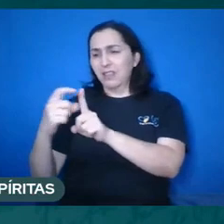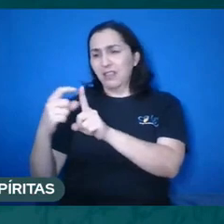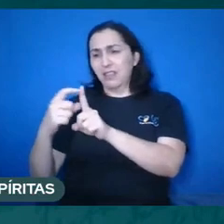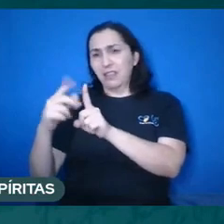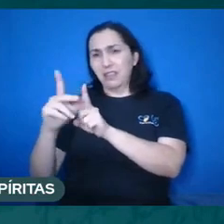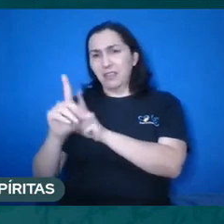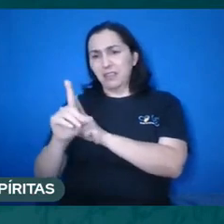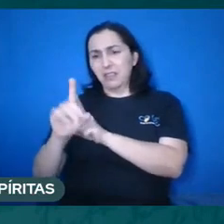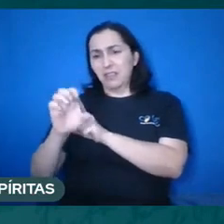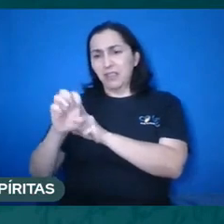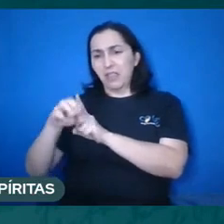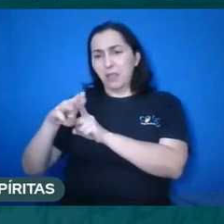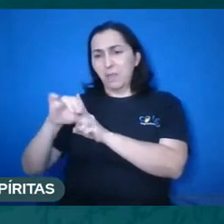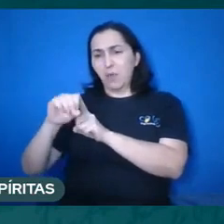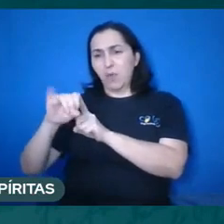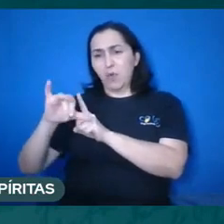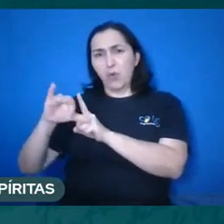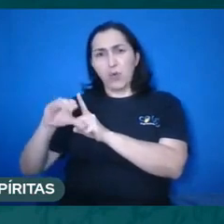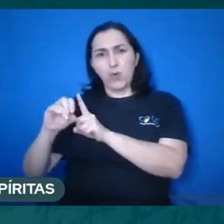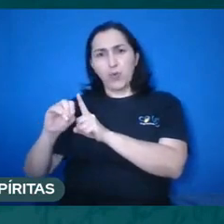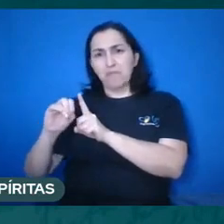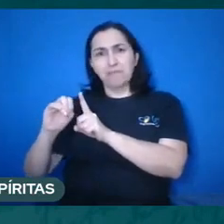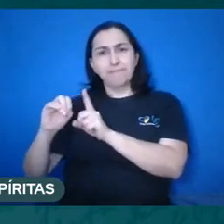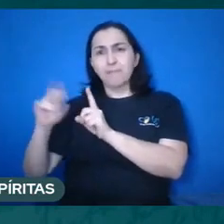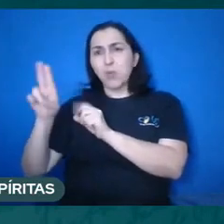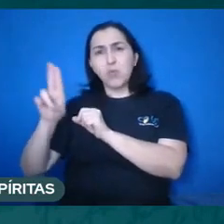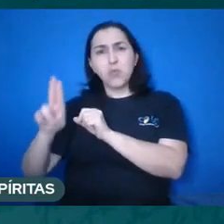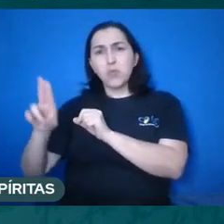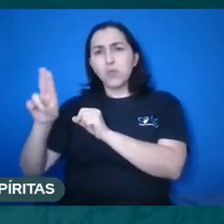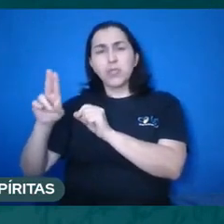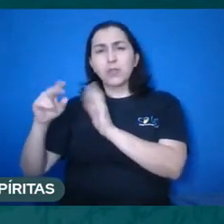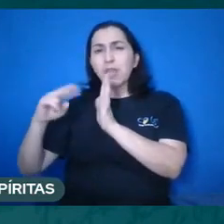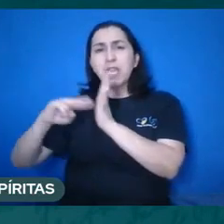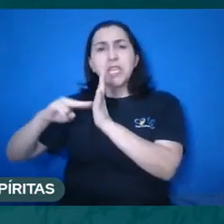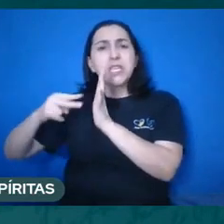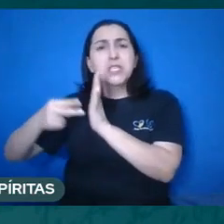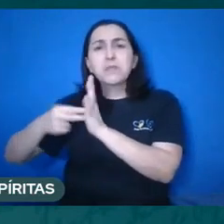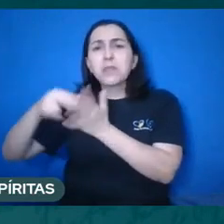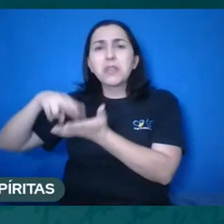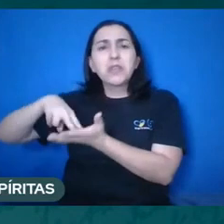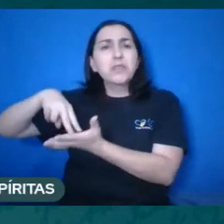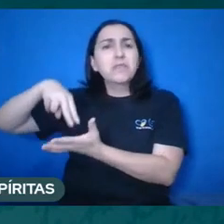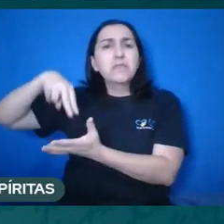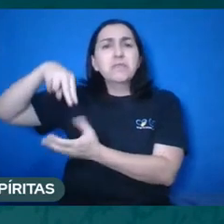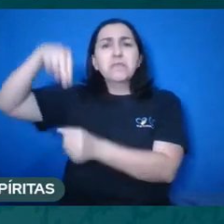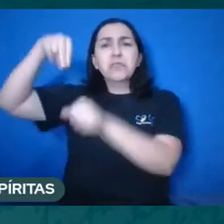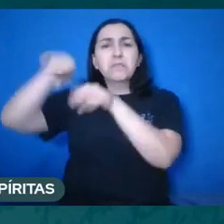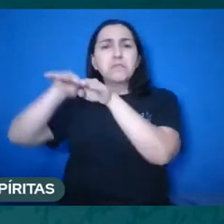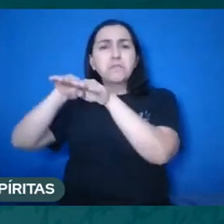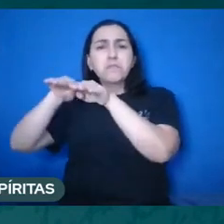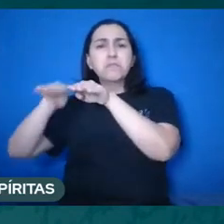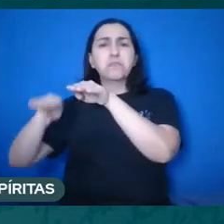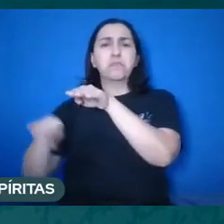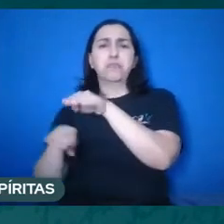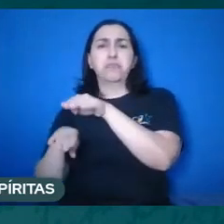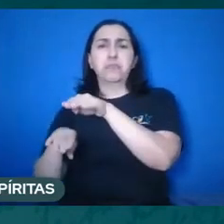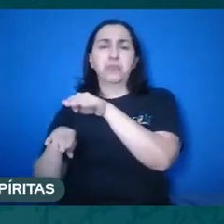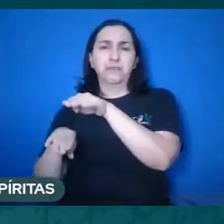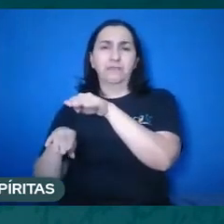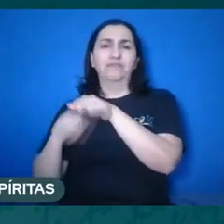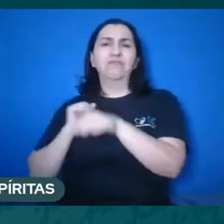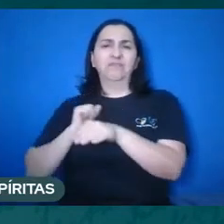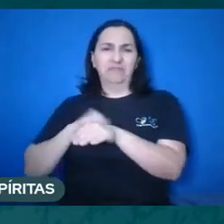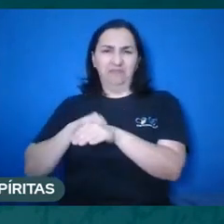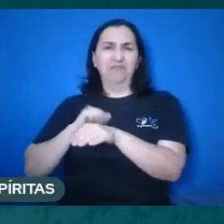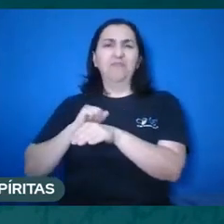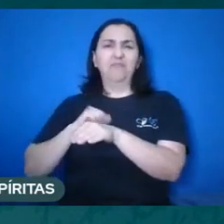demônio, se usa num sentido de espíritos malignos, espíritos do mal. Vamos